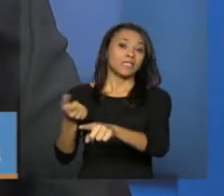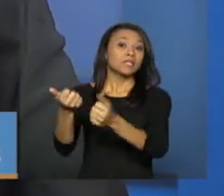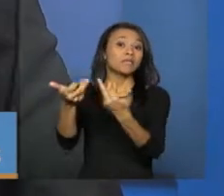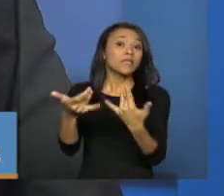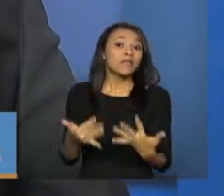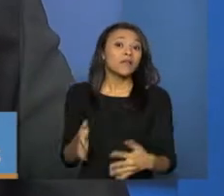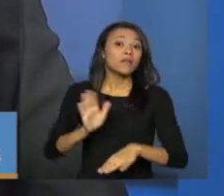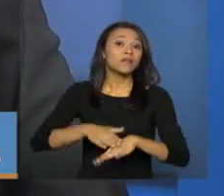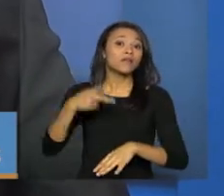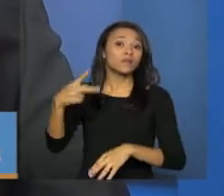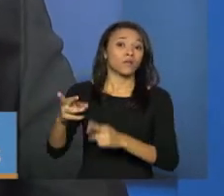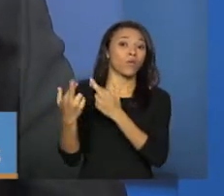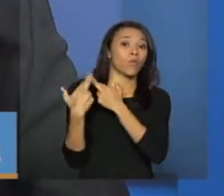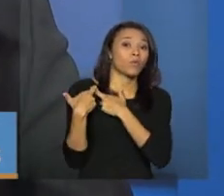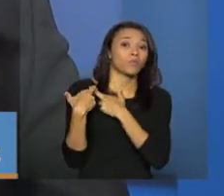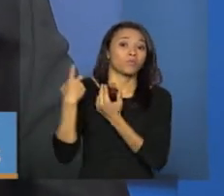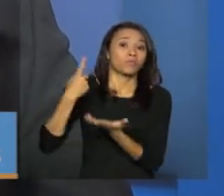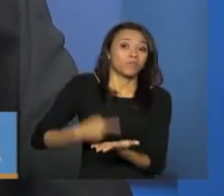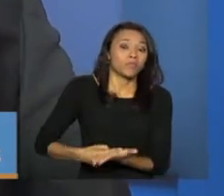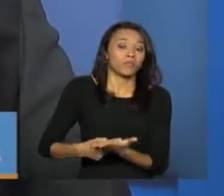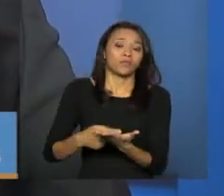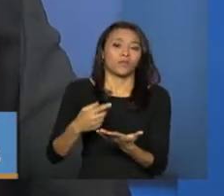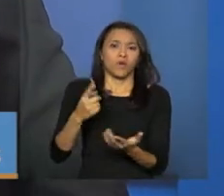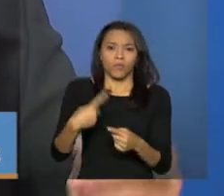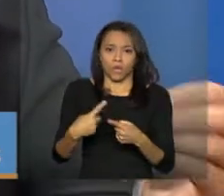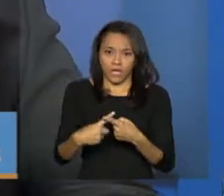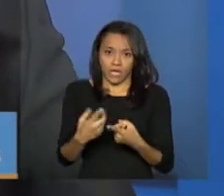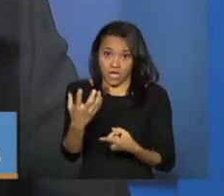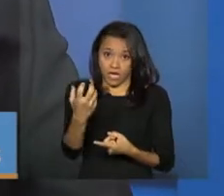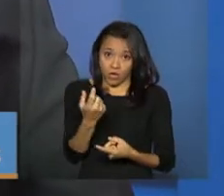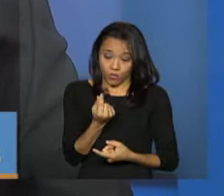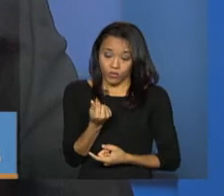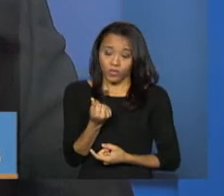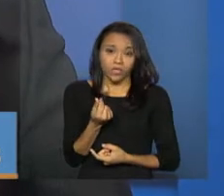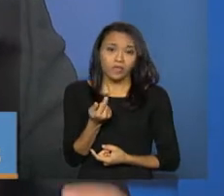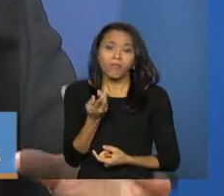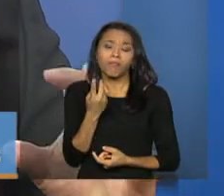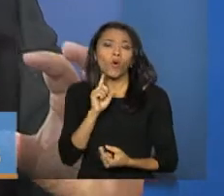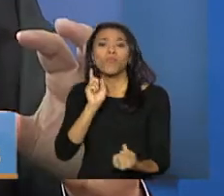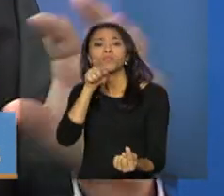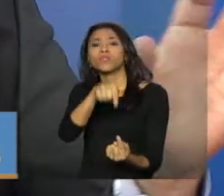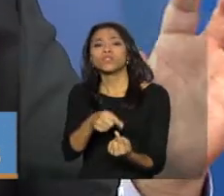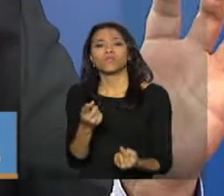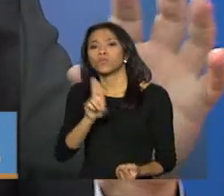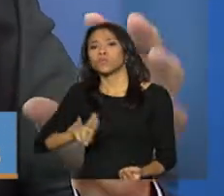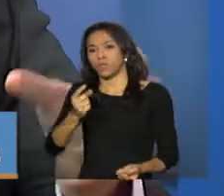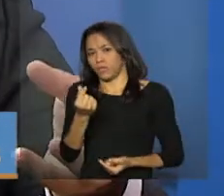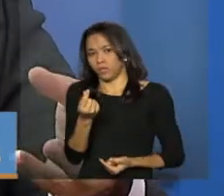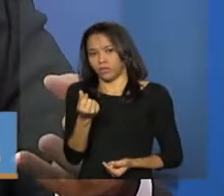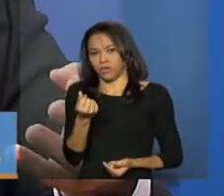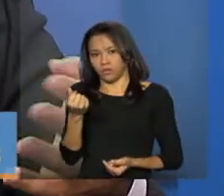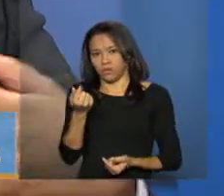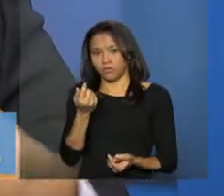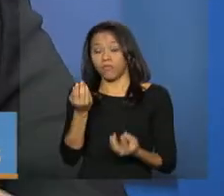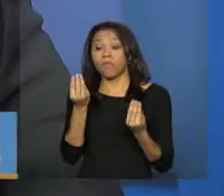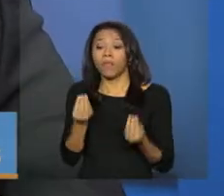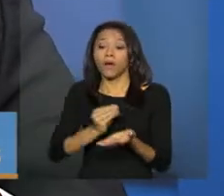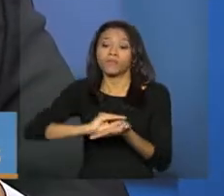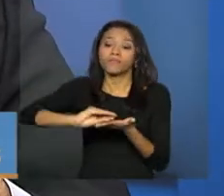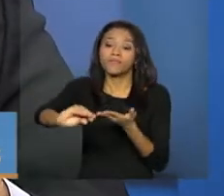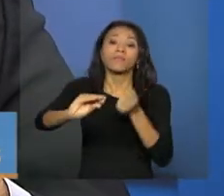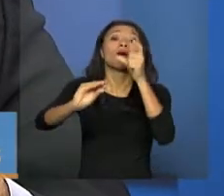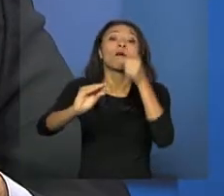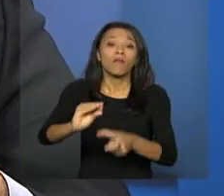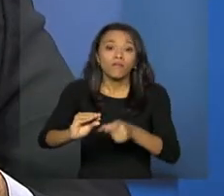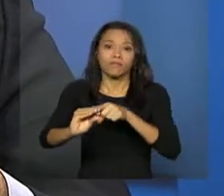também ao receber aquele recurso, porque o recurso, ele vai comprar uma finalidade específica que tem com regras específicas para serem